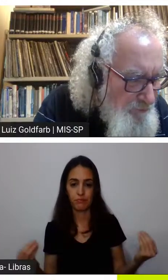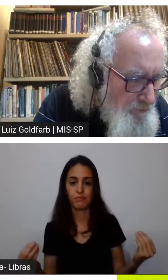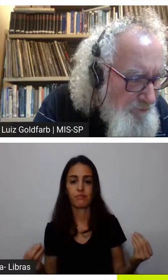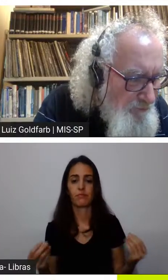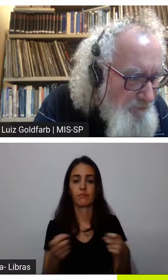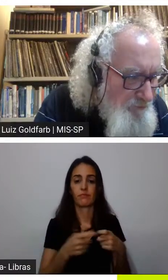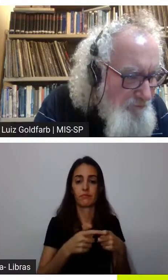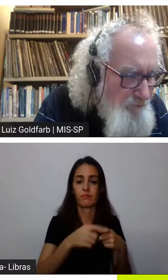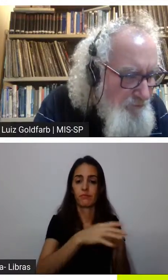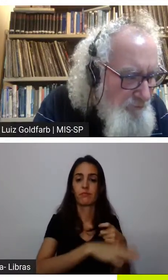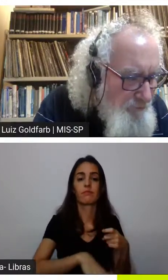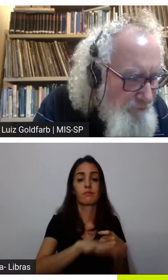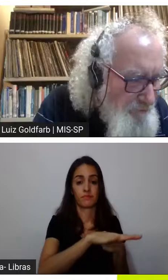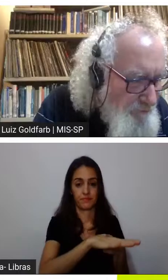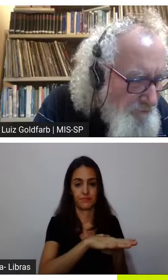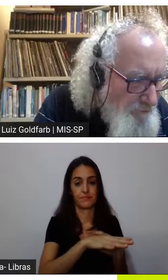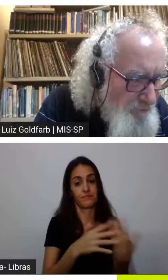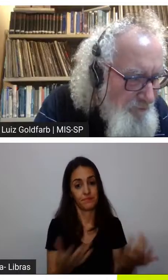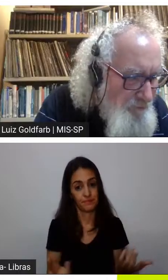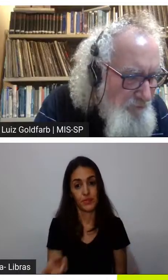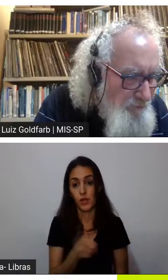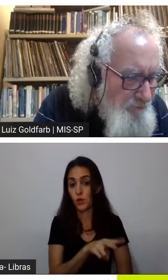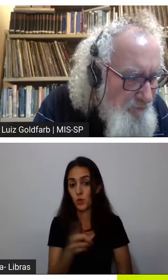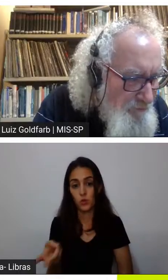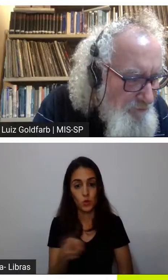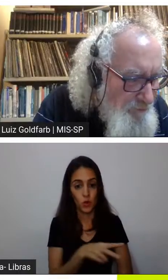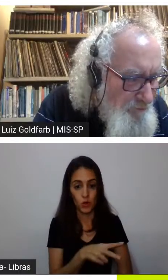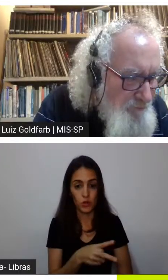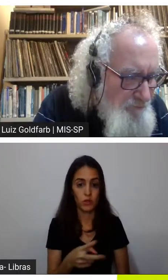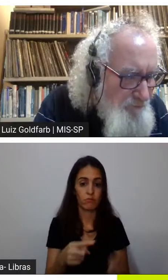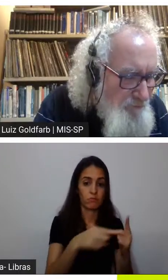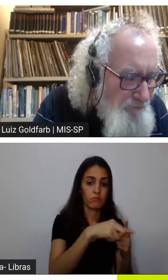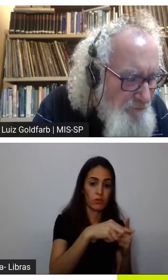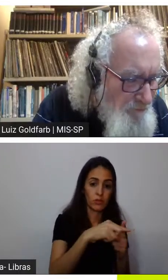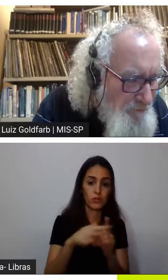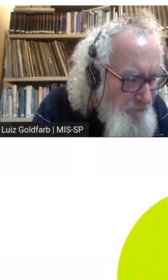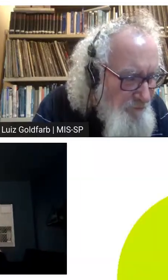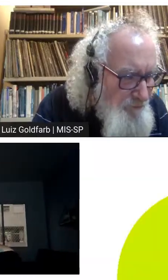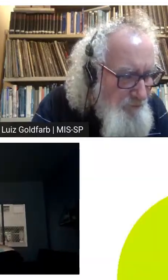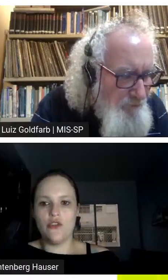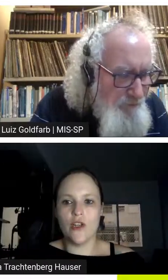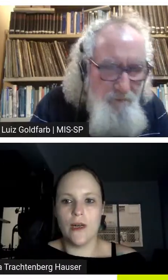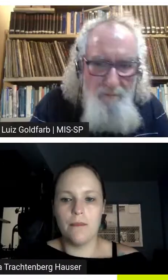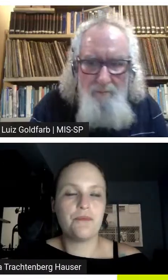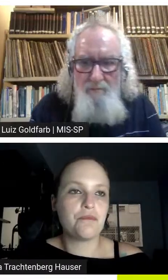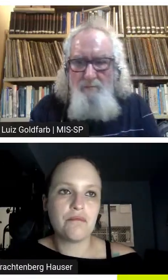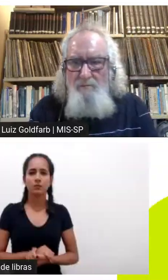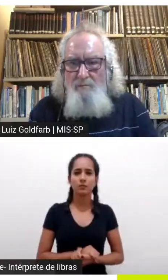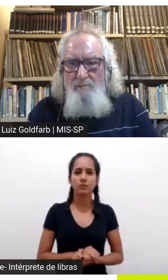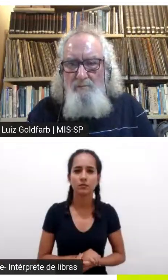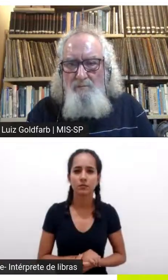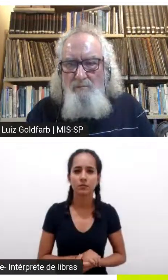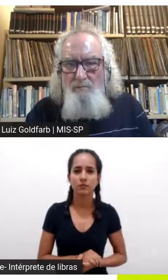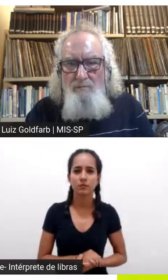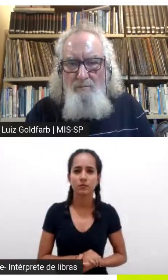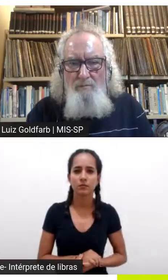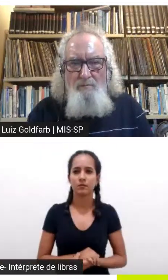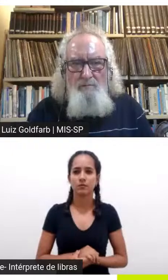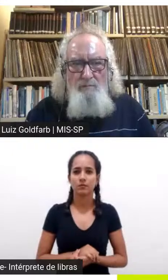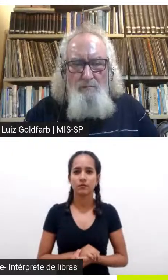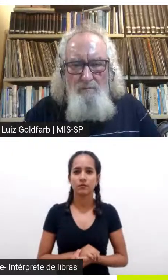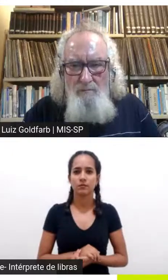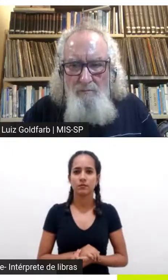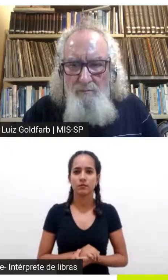para ajudar sistematicamente a sistematicamente a o